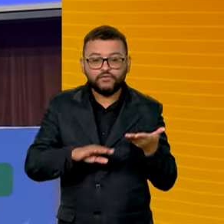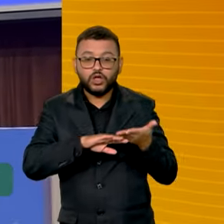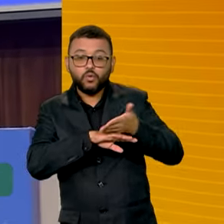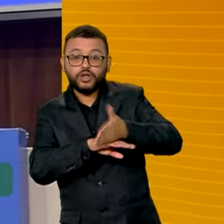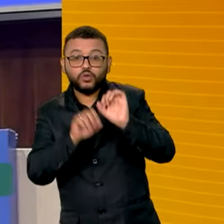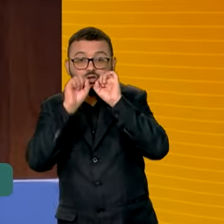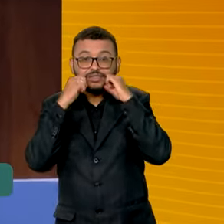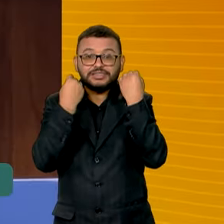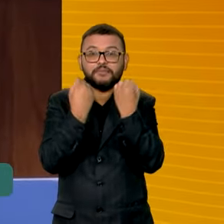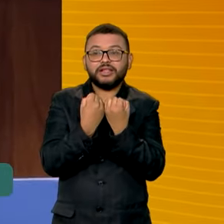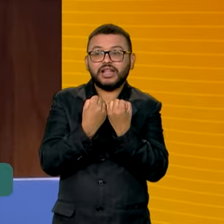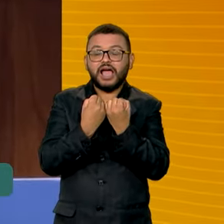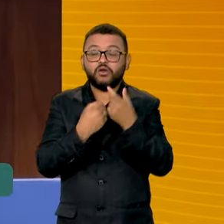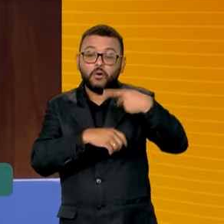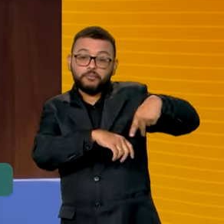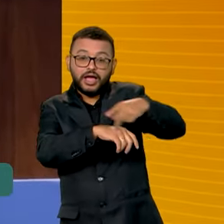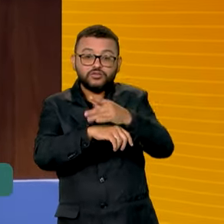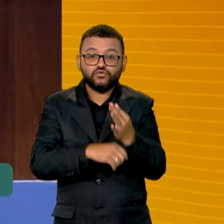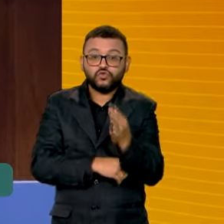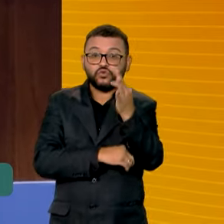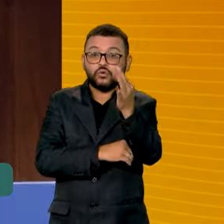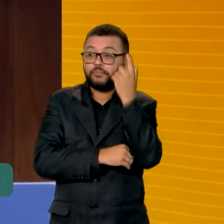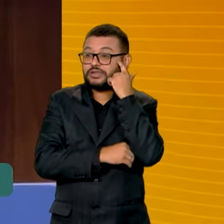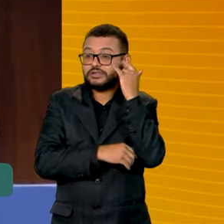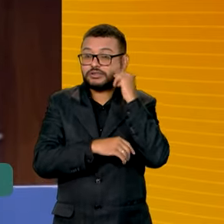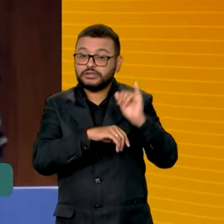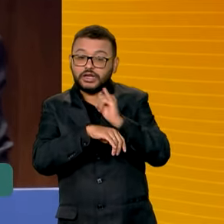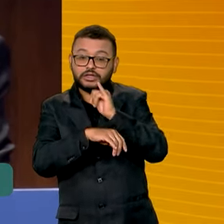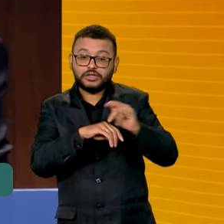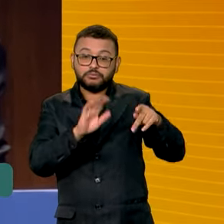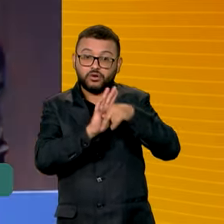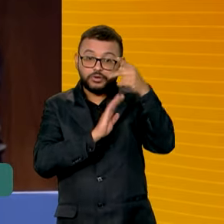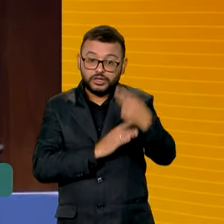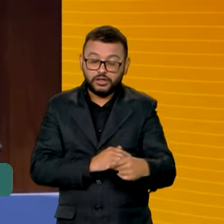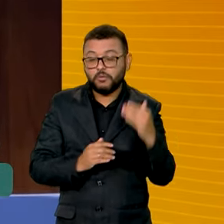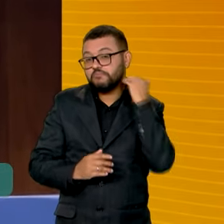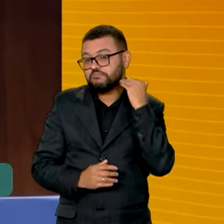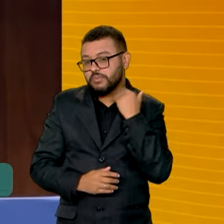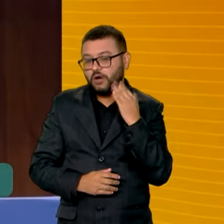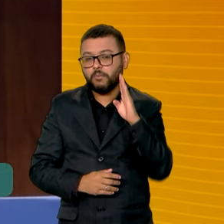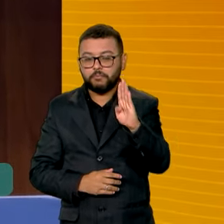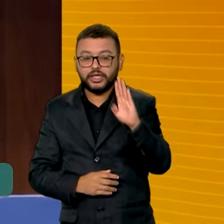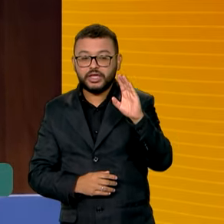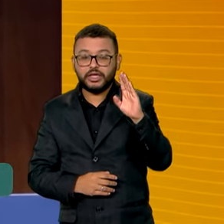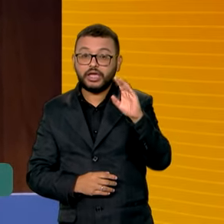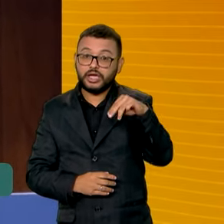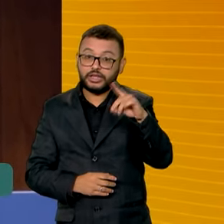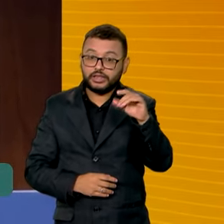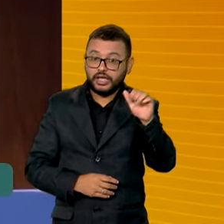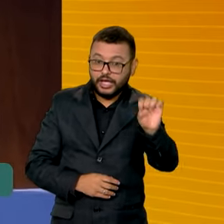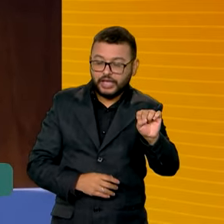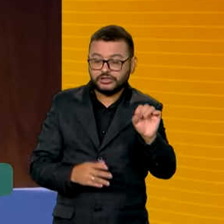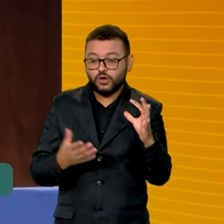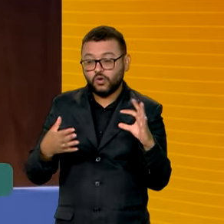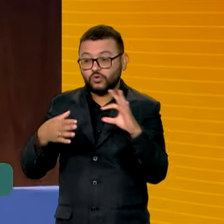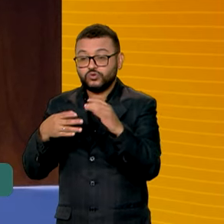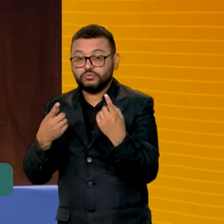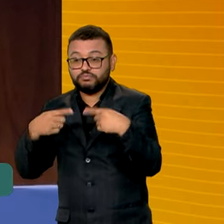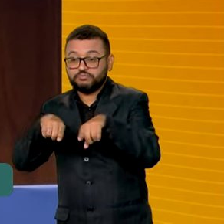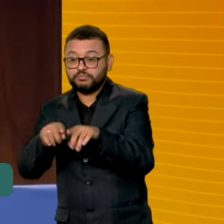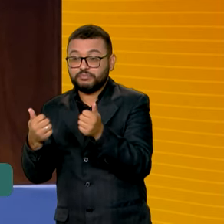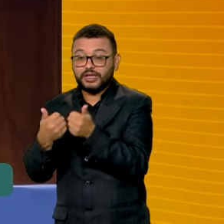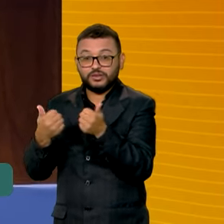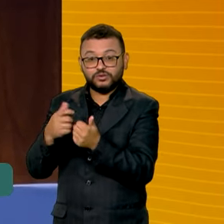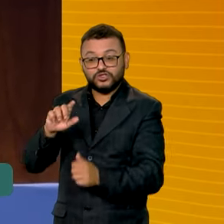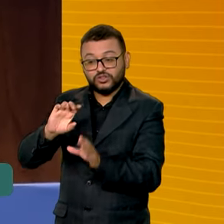Seminário Estados do Futuro, evento que acontece no BNDES e ocorre paralelo ao Fórum Ministerial do G20,